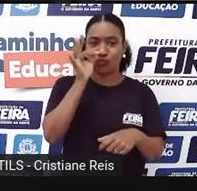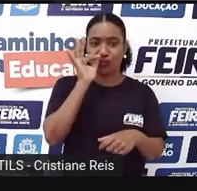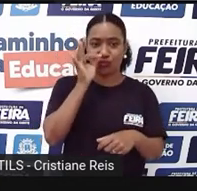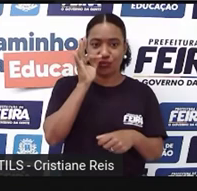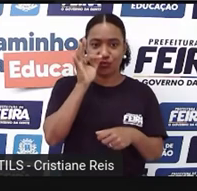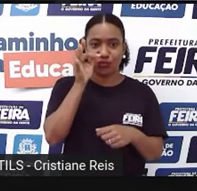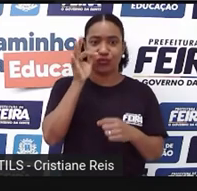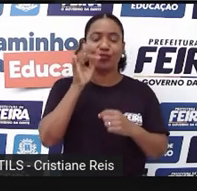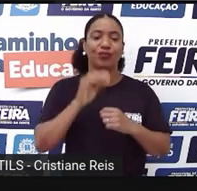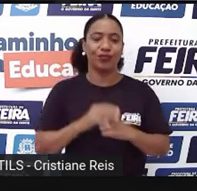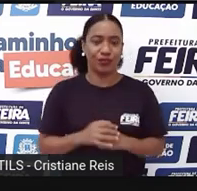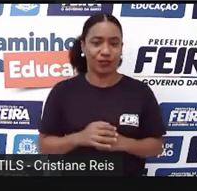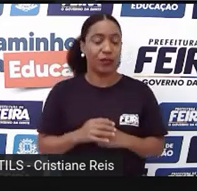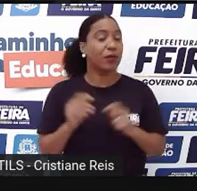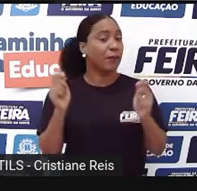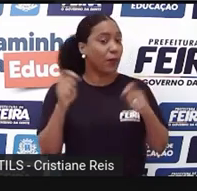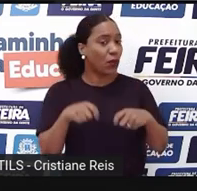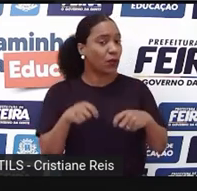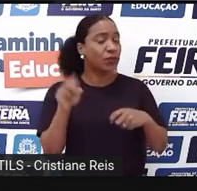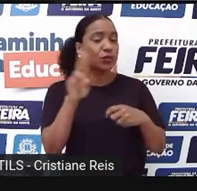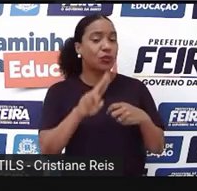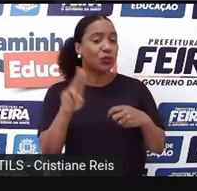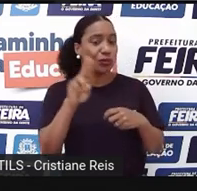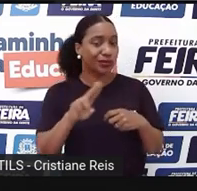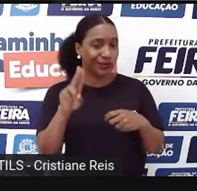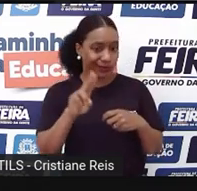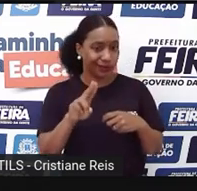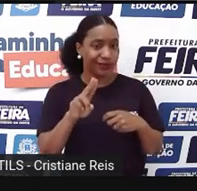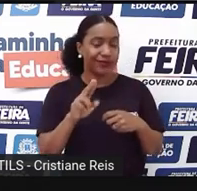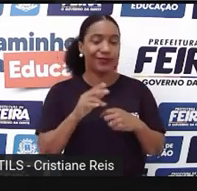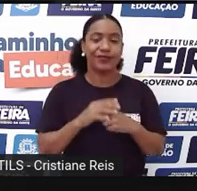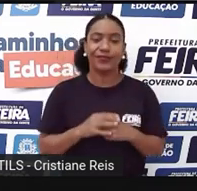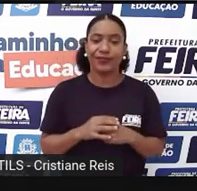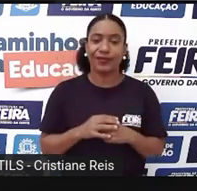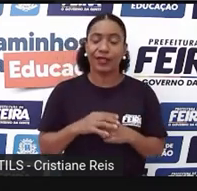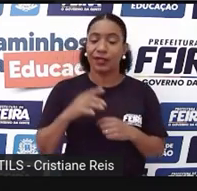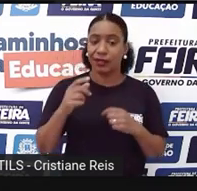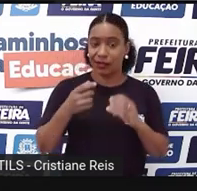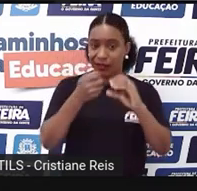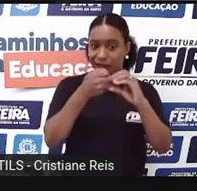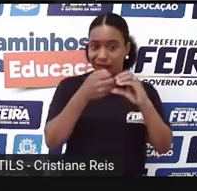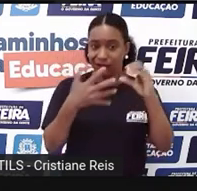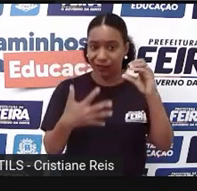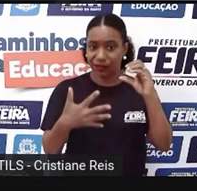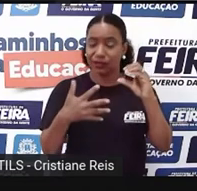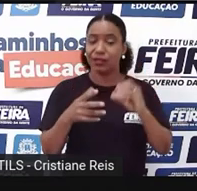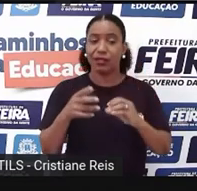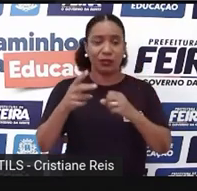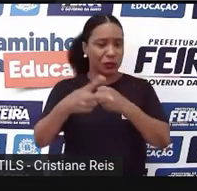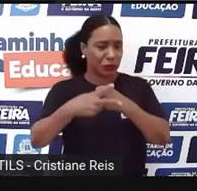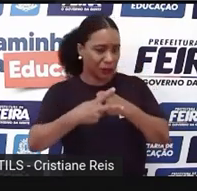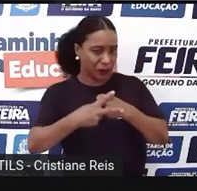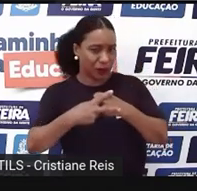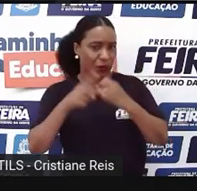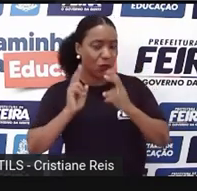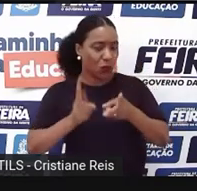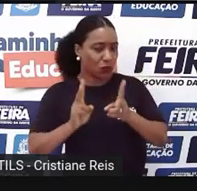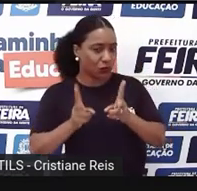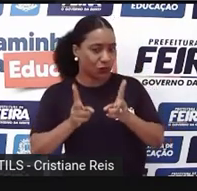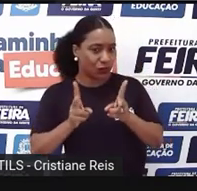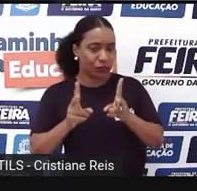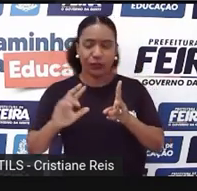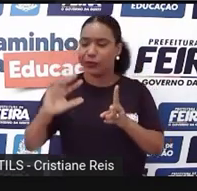Utilizar Nestas duas situações Para enfatizar O aspecto contínuo De uma ação Ou de um evento